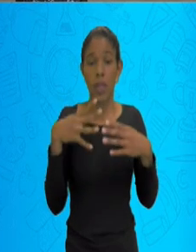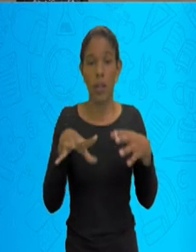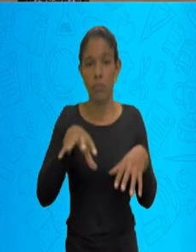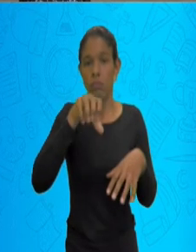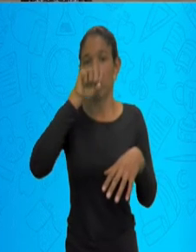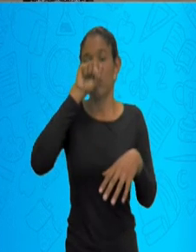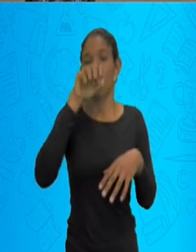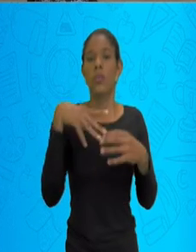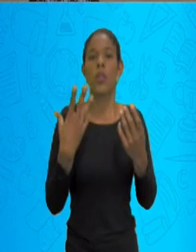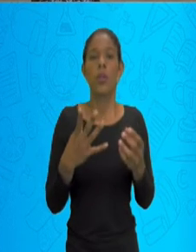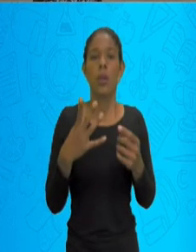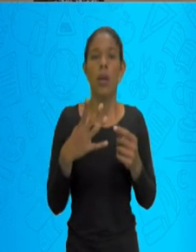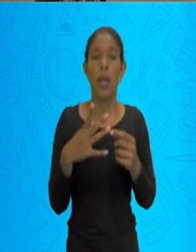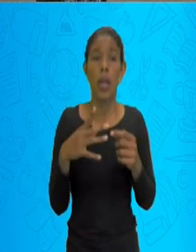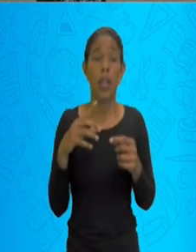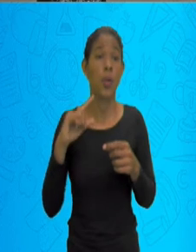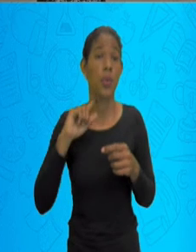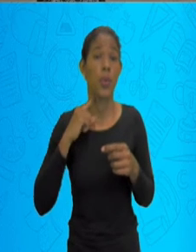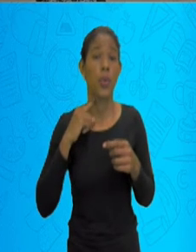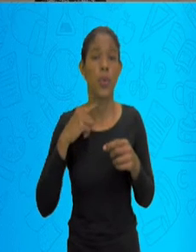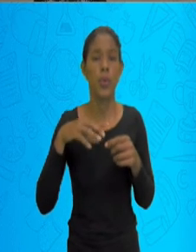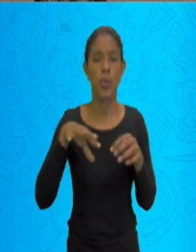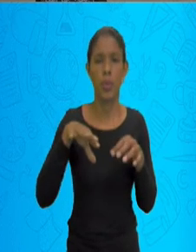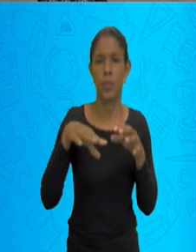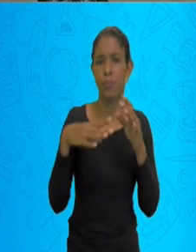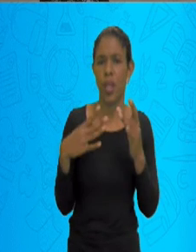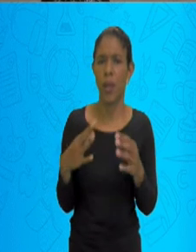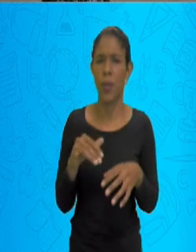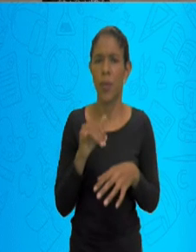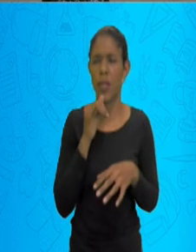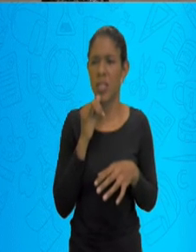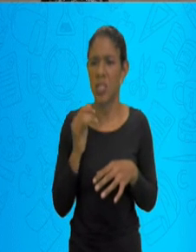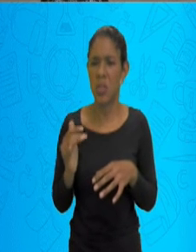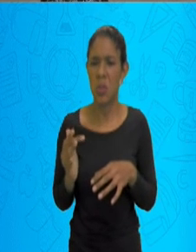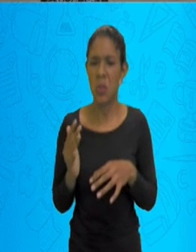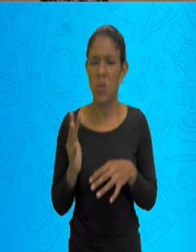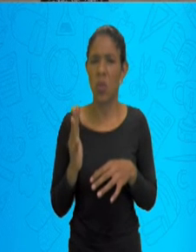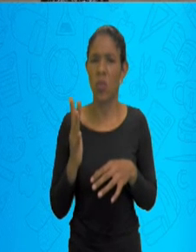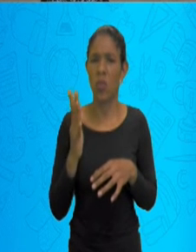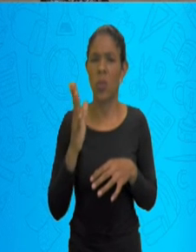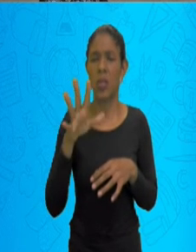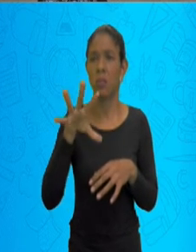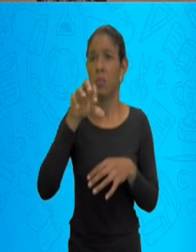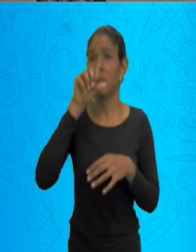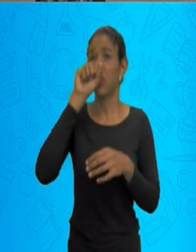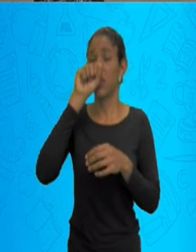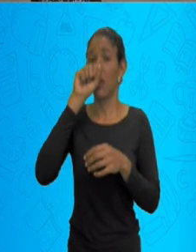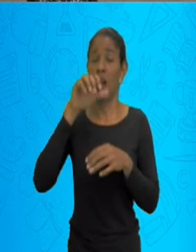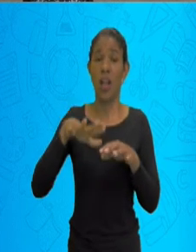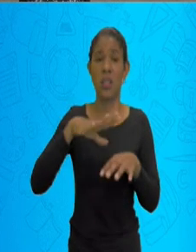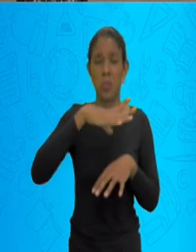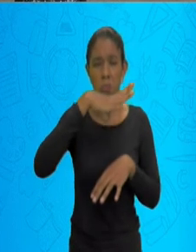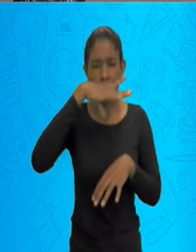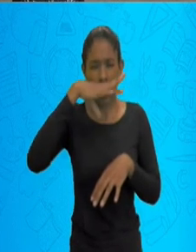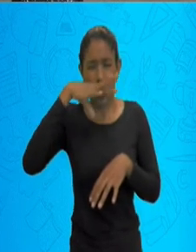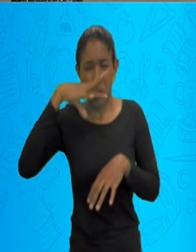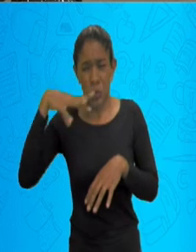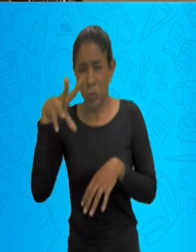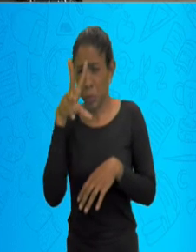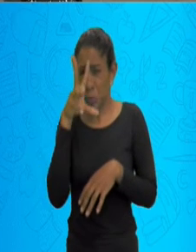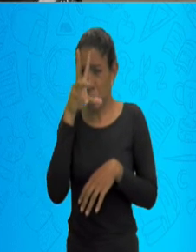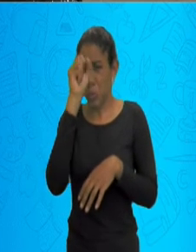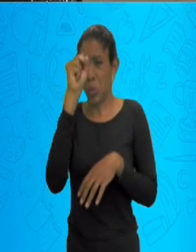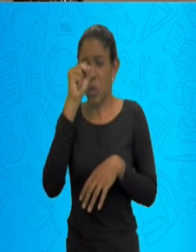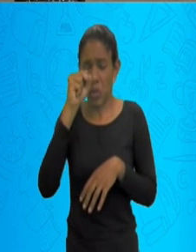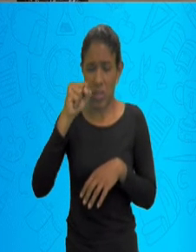muco nasal, fumaça, cheiros fortes, às vezes tem gente que tem alergia